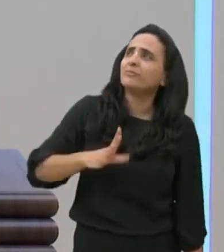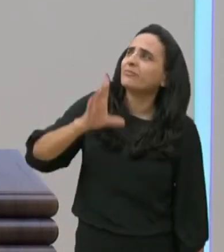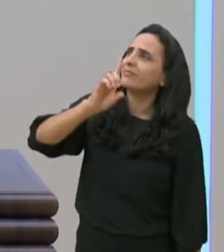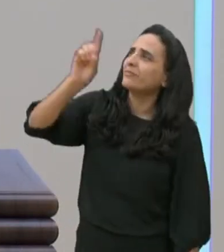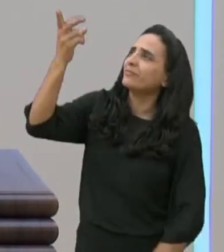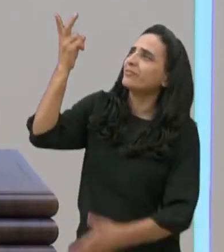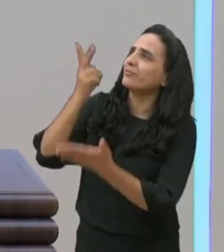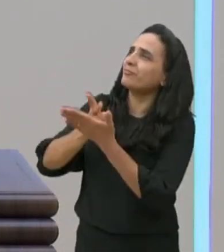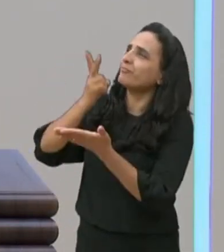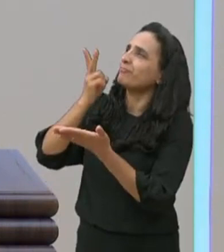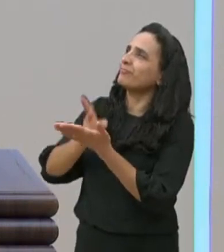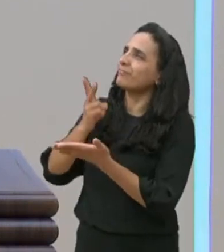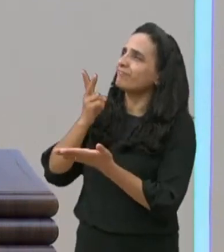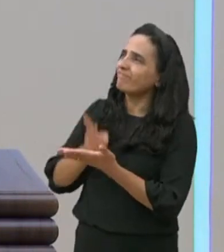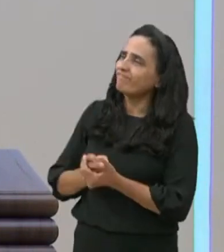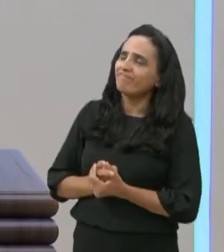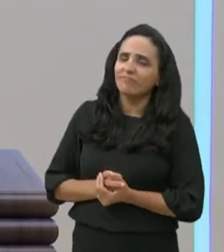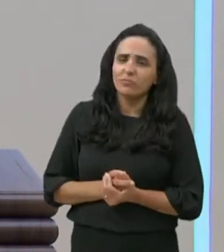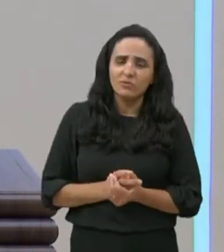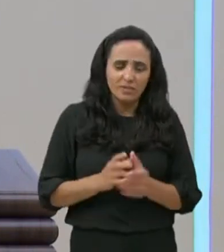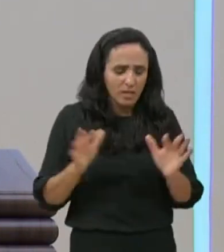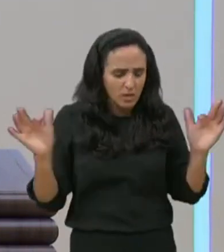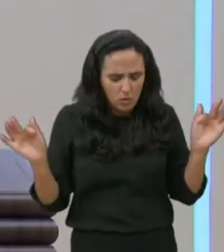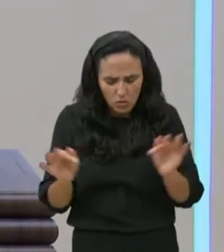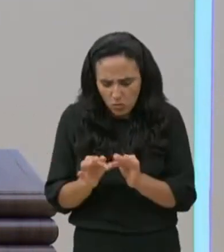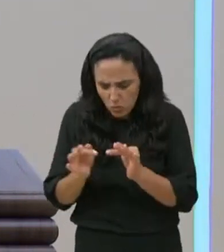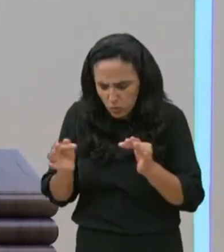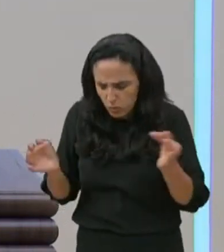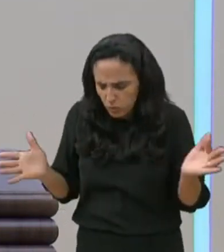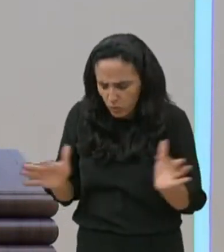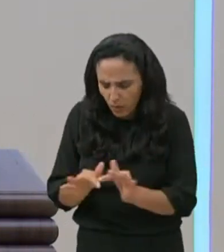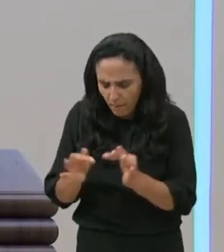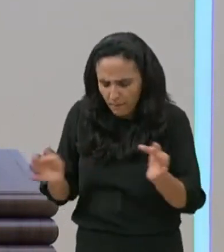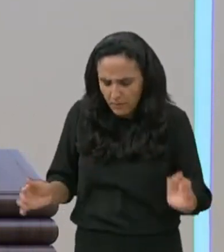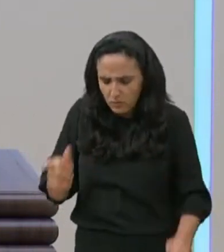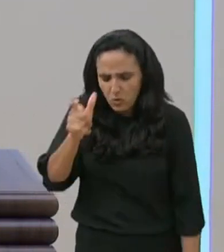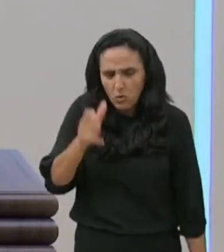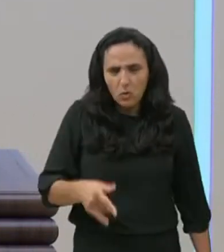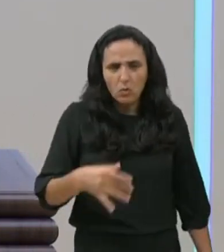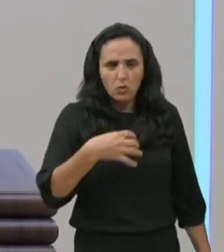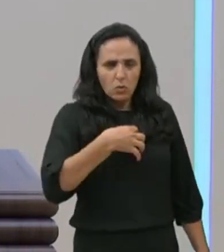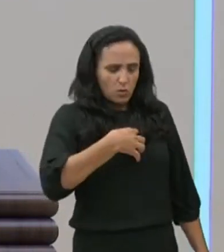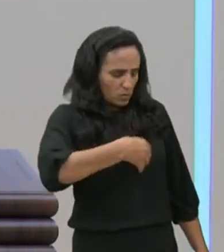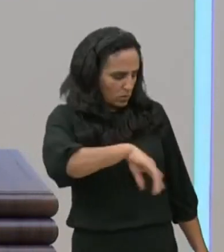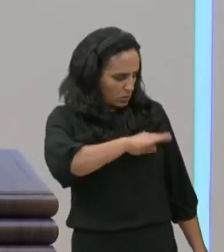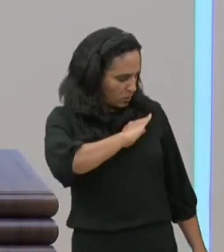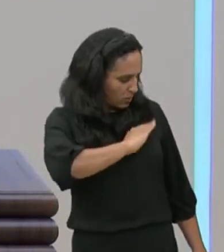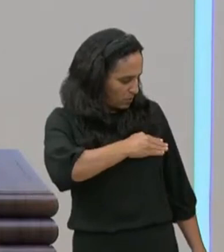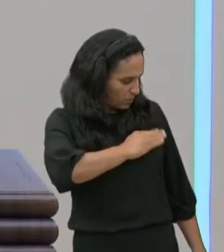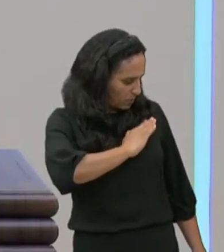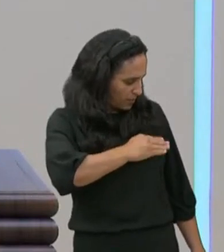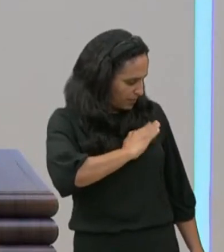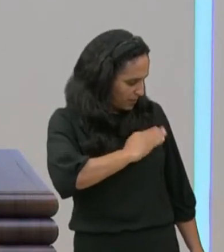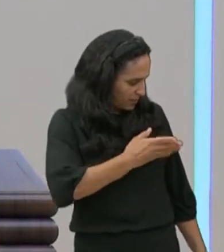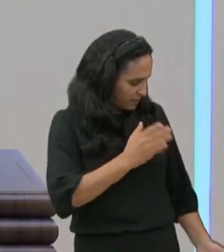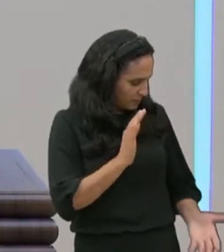todos sempre, a humildade, a humildade, daquele homem, mexeu com o coração de Jesus,